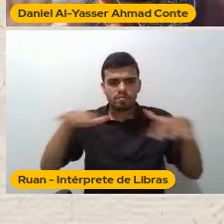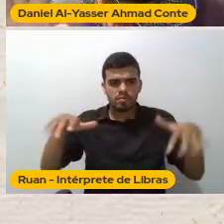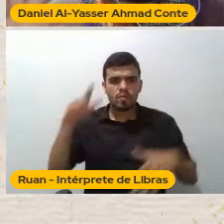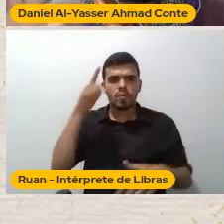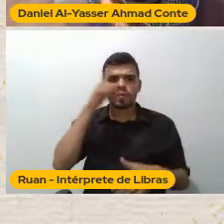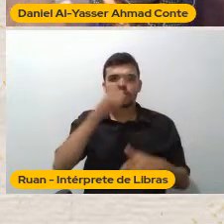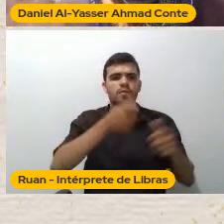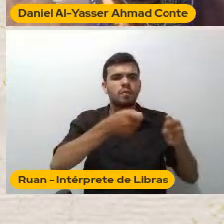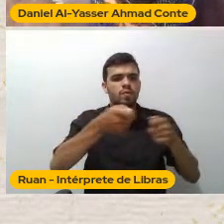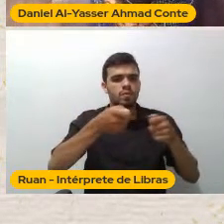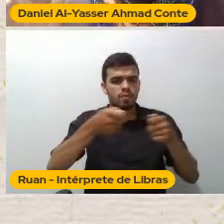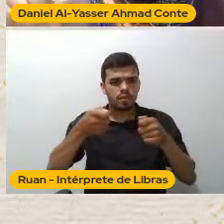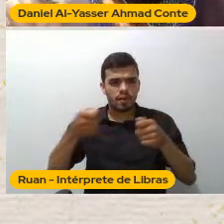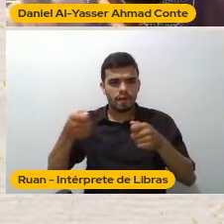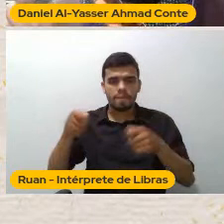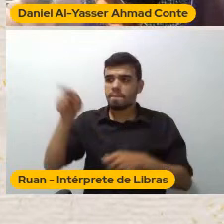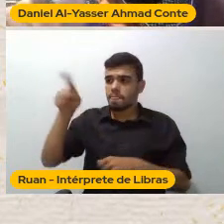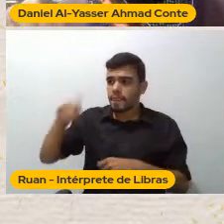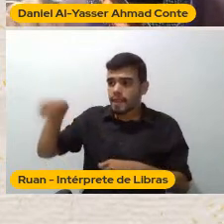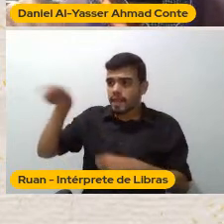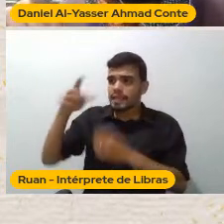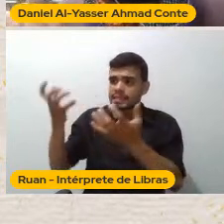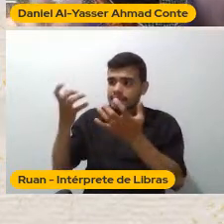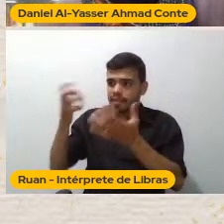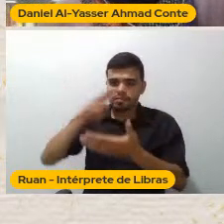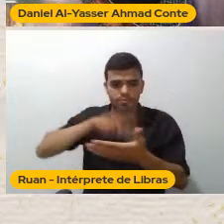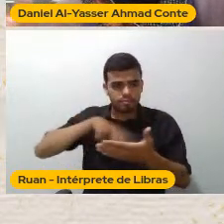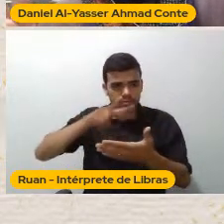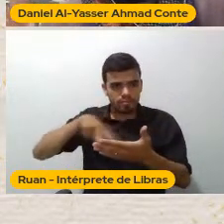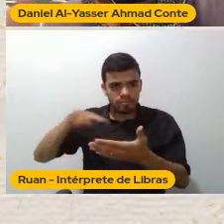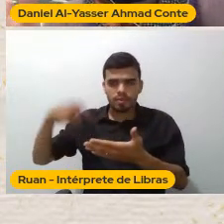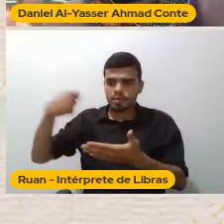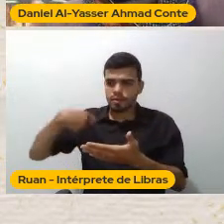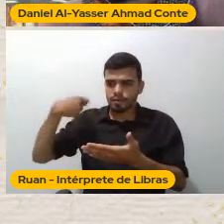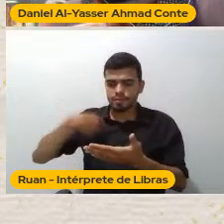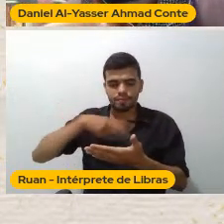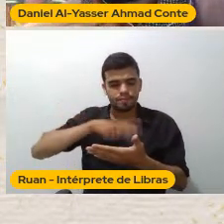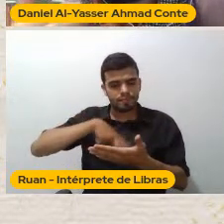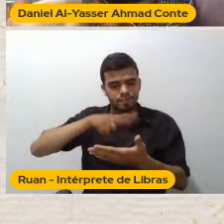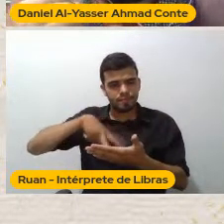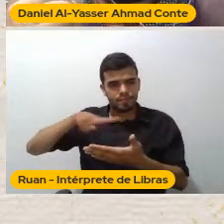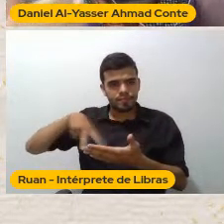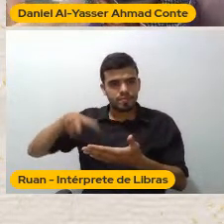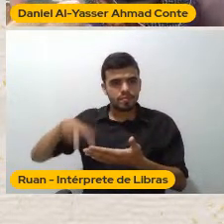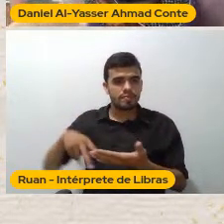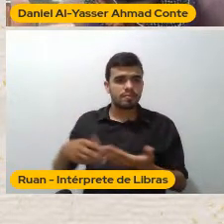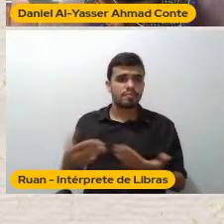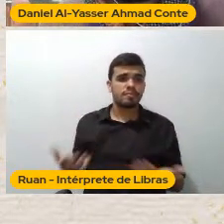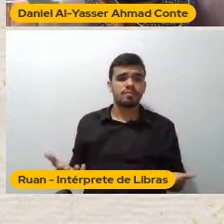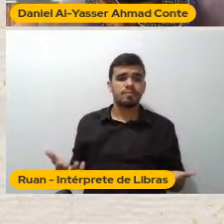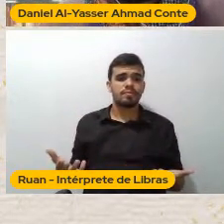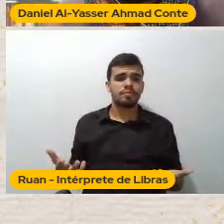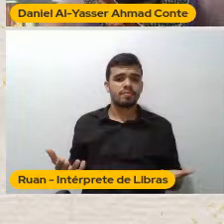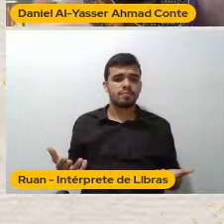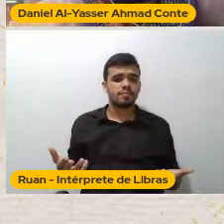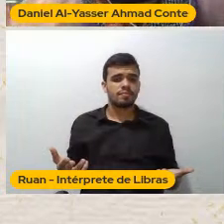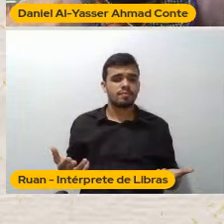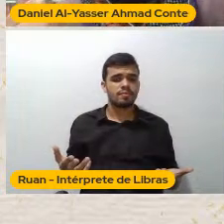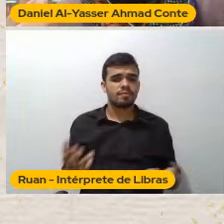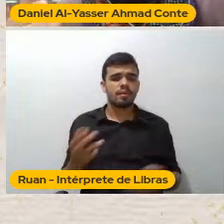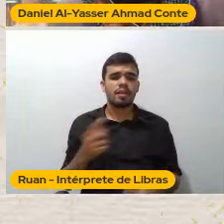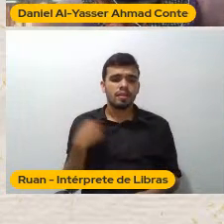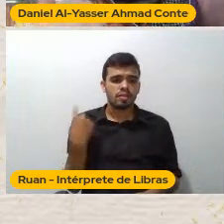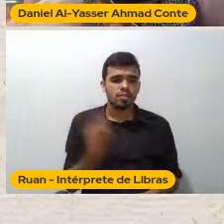eles querem Que a gente leia Isso é uma coisa Inimportante É só através disso Que a gente vai conseguir A